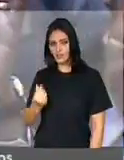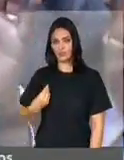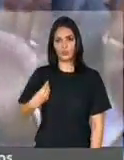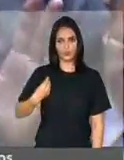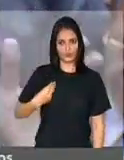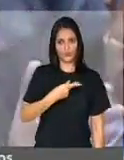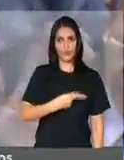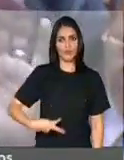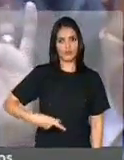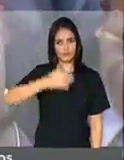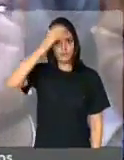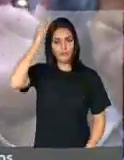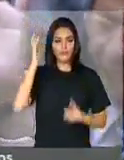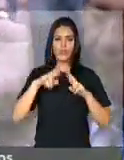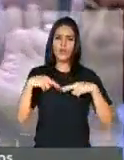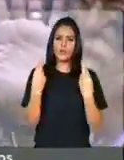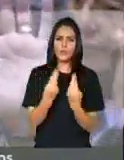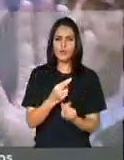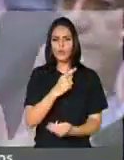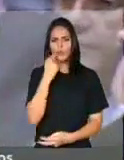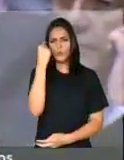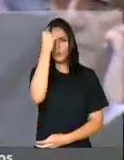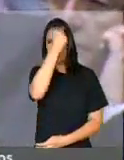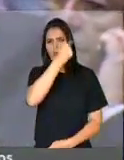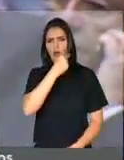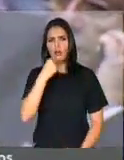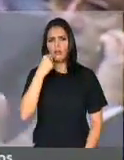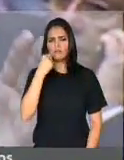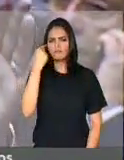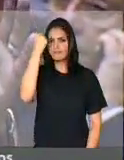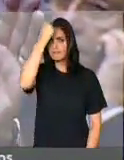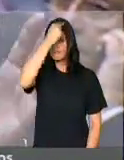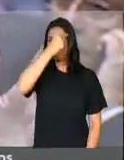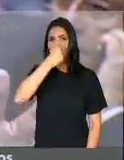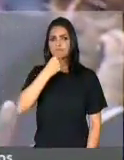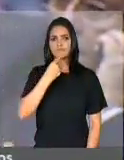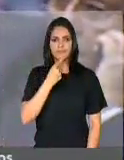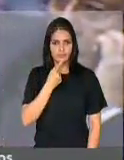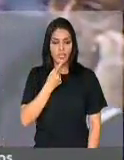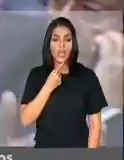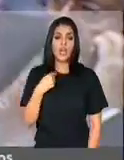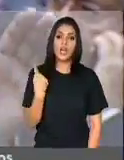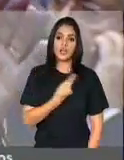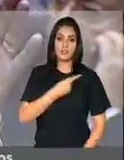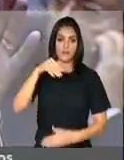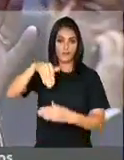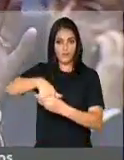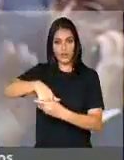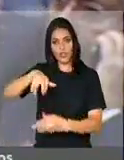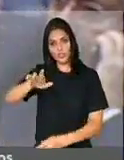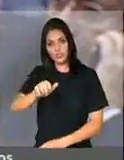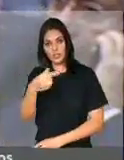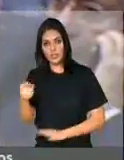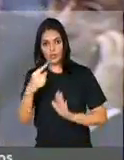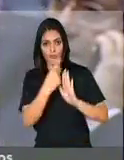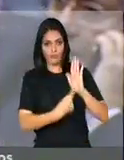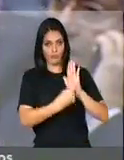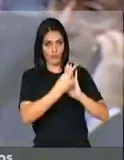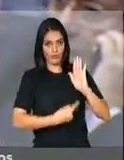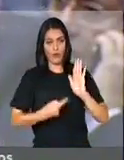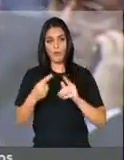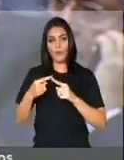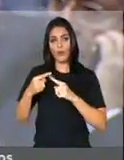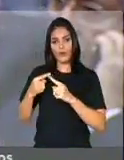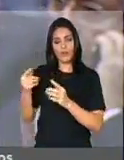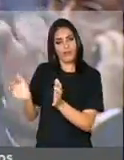Temer, reunião que durou aproximadamente uma hora e meia e nós vamos votar não, porque existe a consciência da